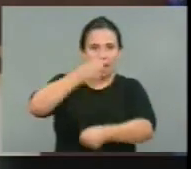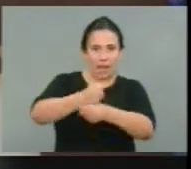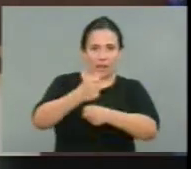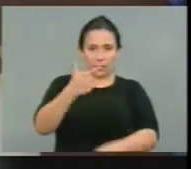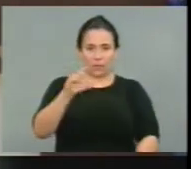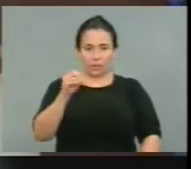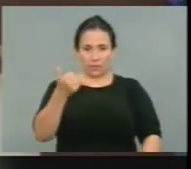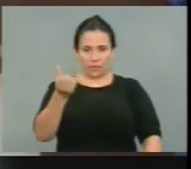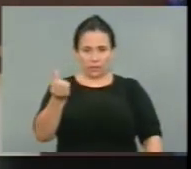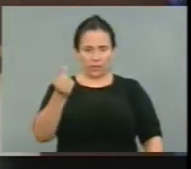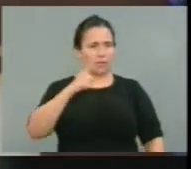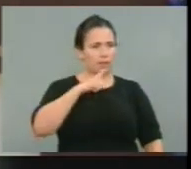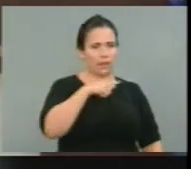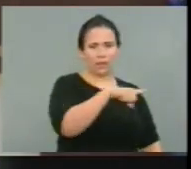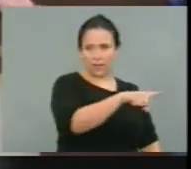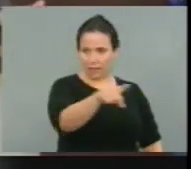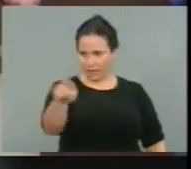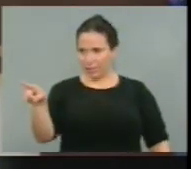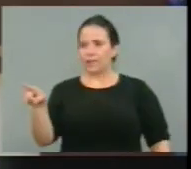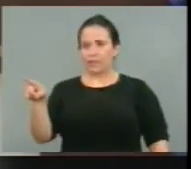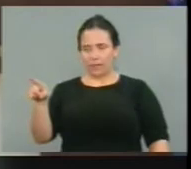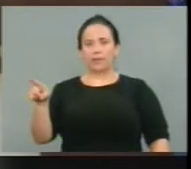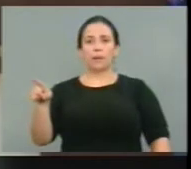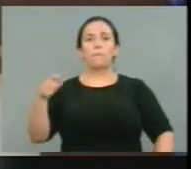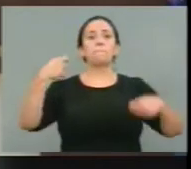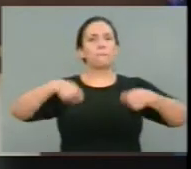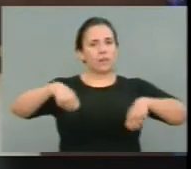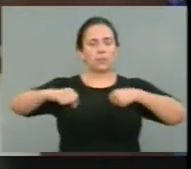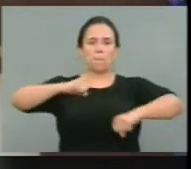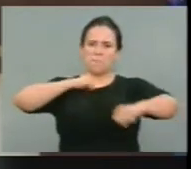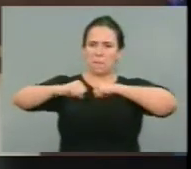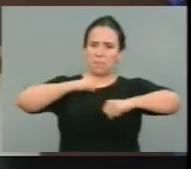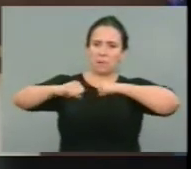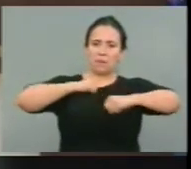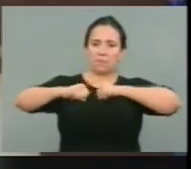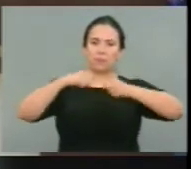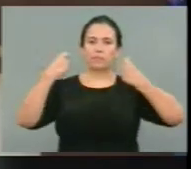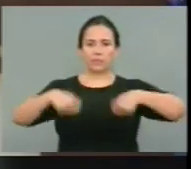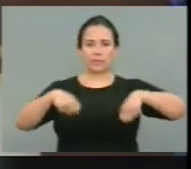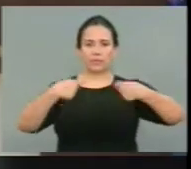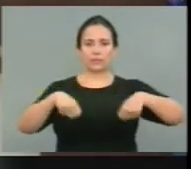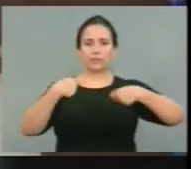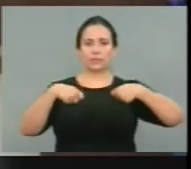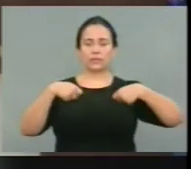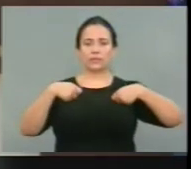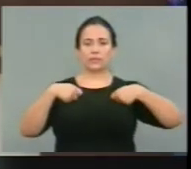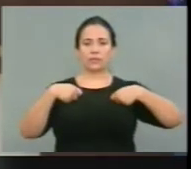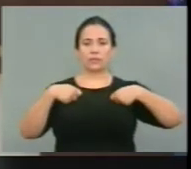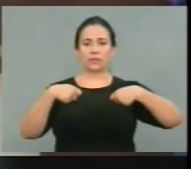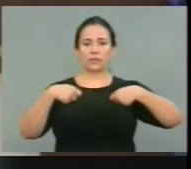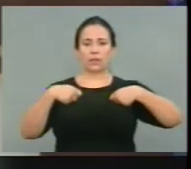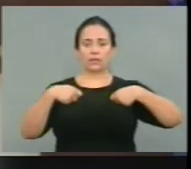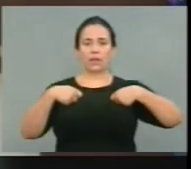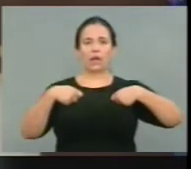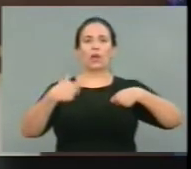Todos aqui têm seus candidatos, mas nós temos que elevar o debate para que o debate não seja capturado